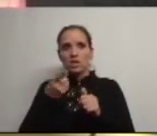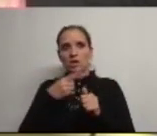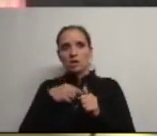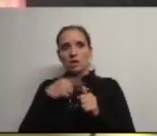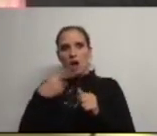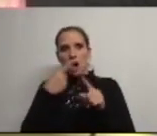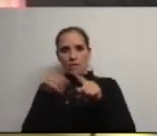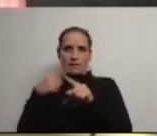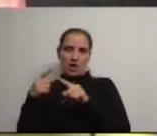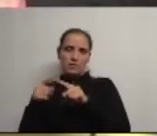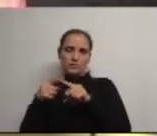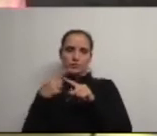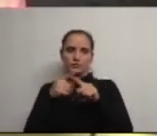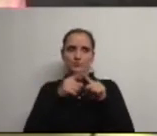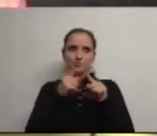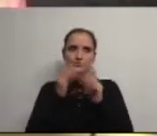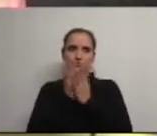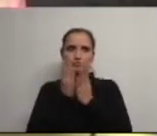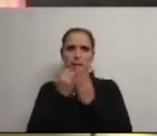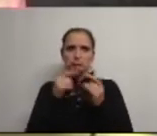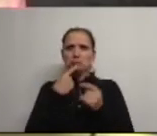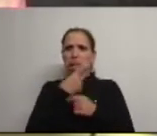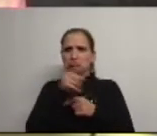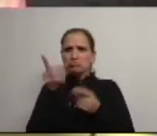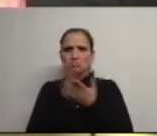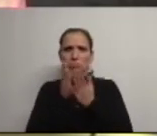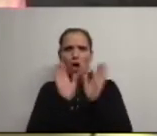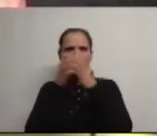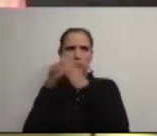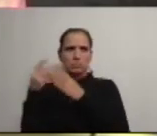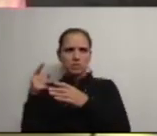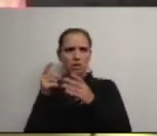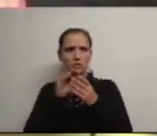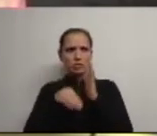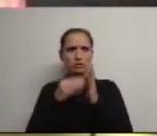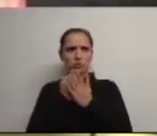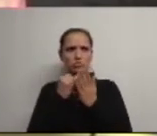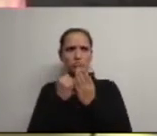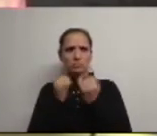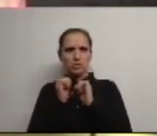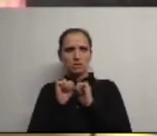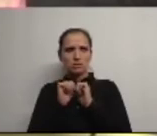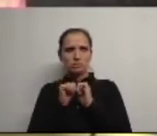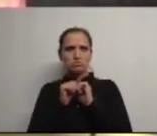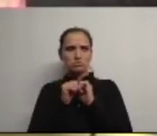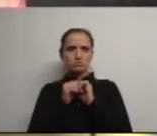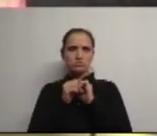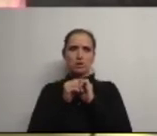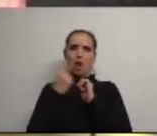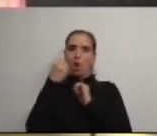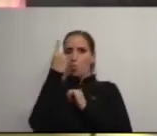há vários contratos de autonomia acho que todas as escolas têm todos os agrupamentos têm contratos de autonomia no conselho não tem há um que não